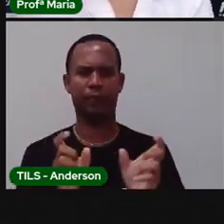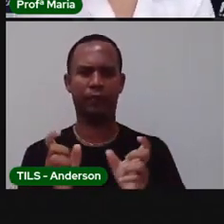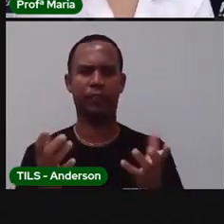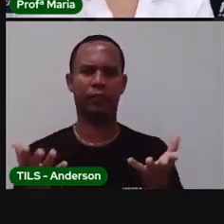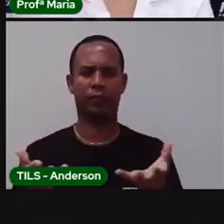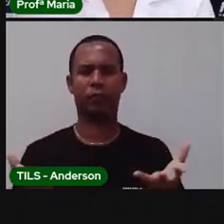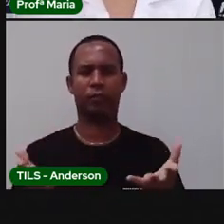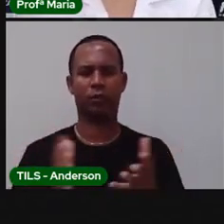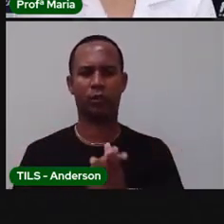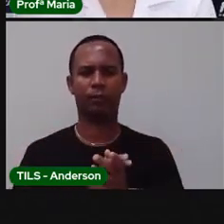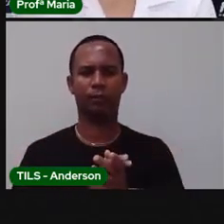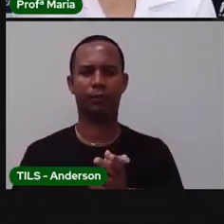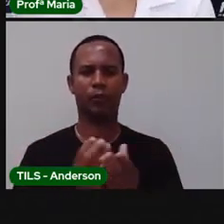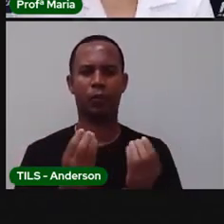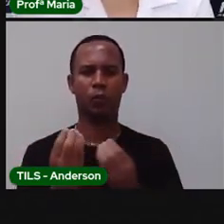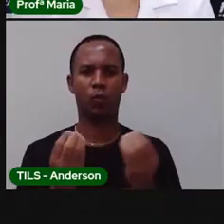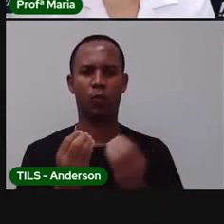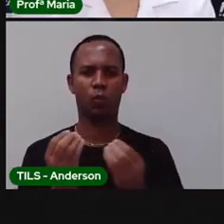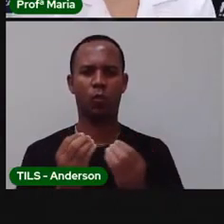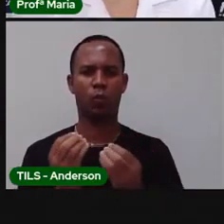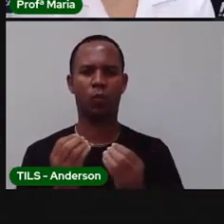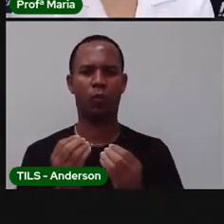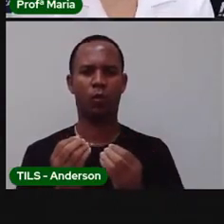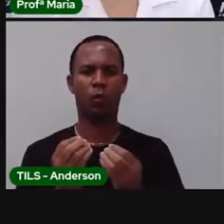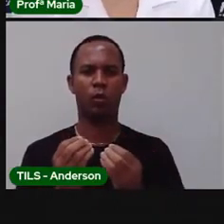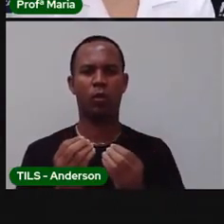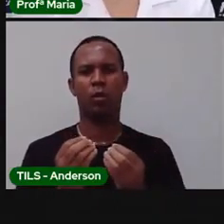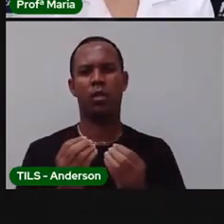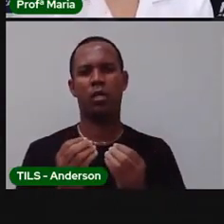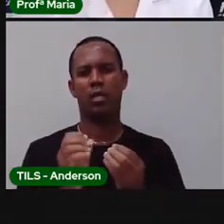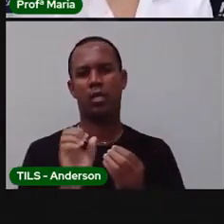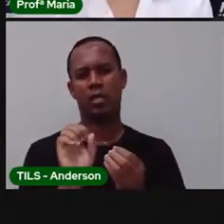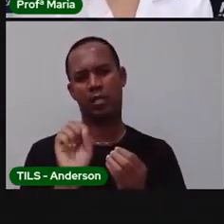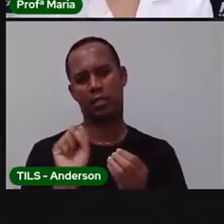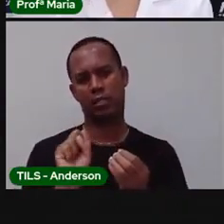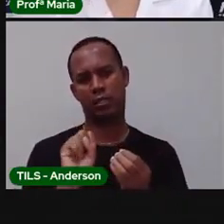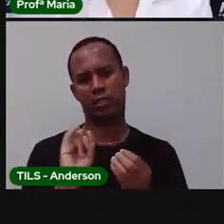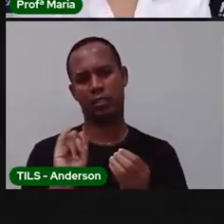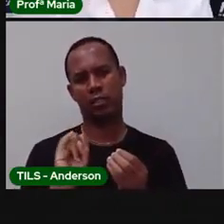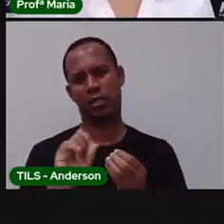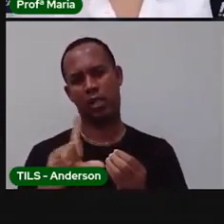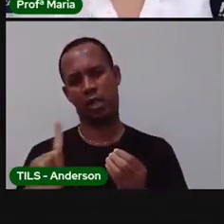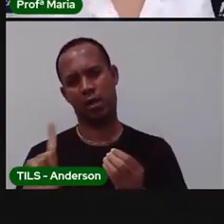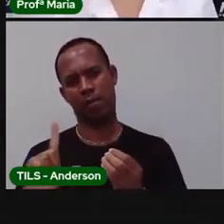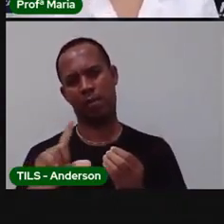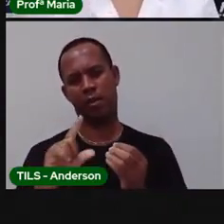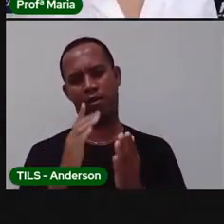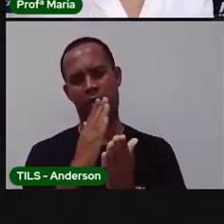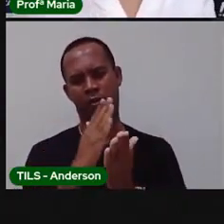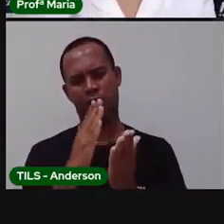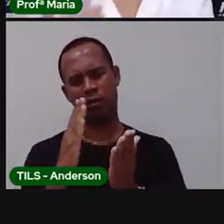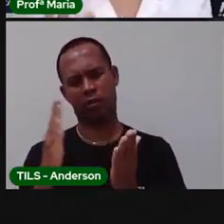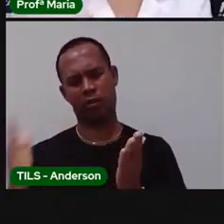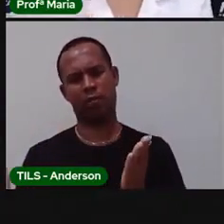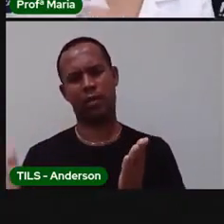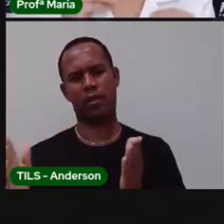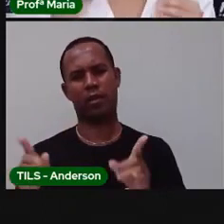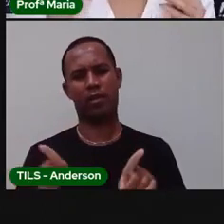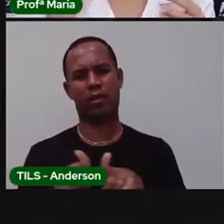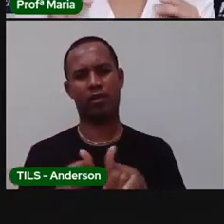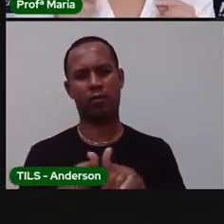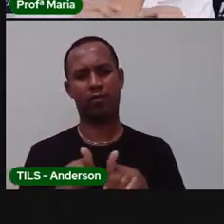A questão da separação de sílaba e a classificação. E a prova agora vai, na verdade,